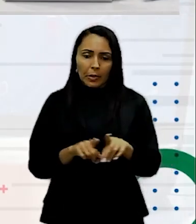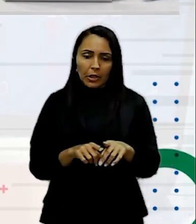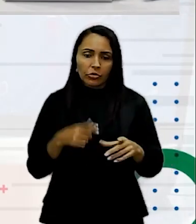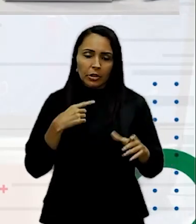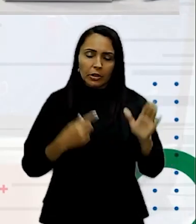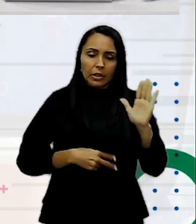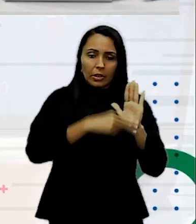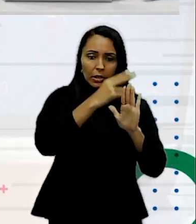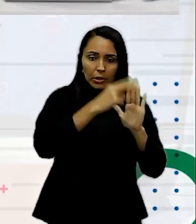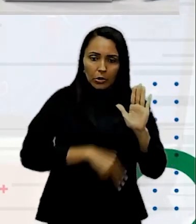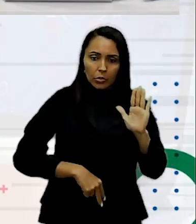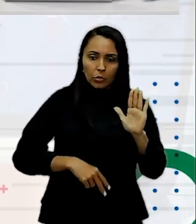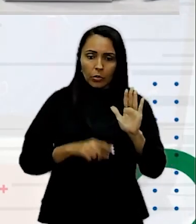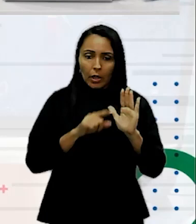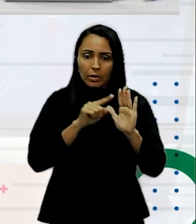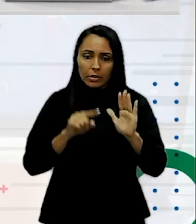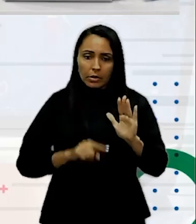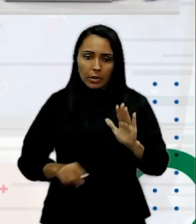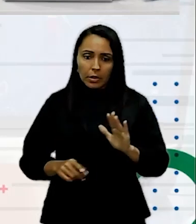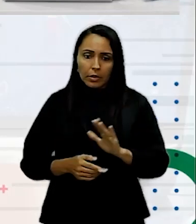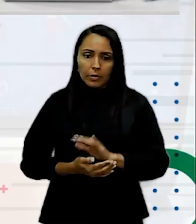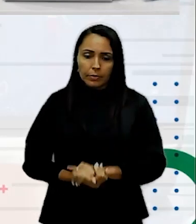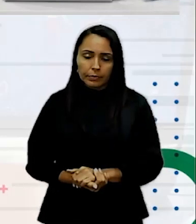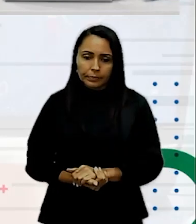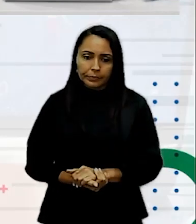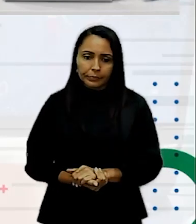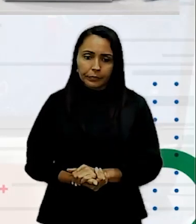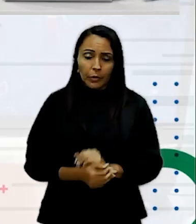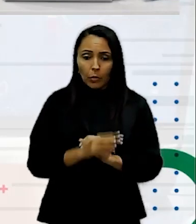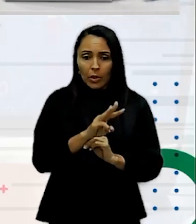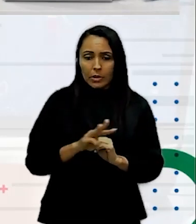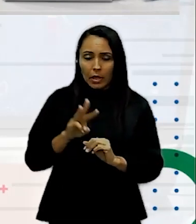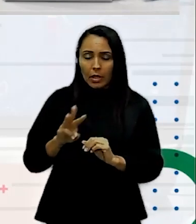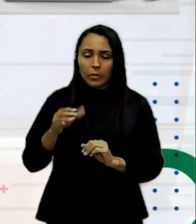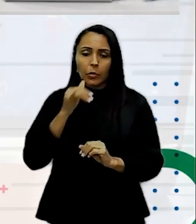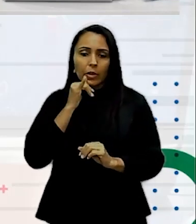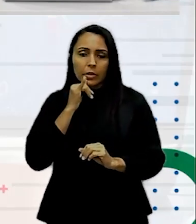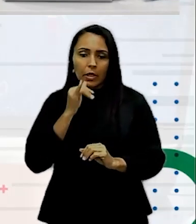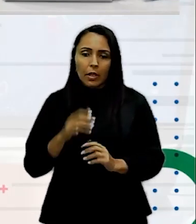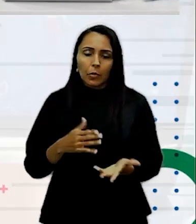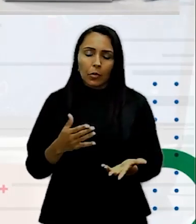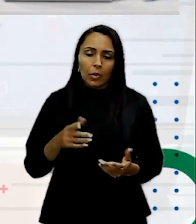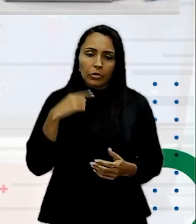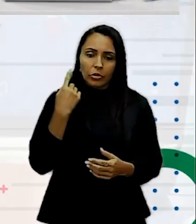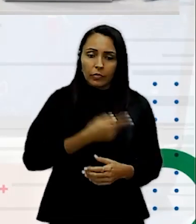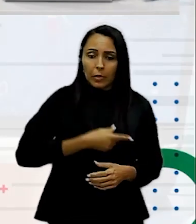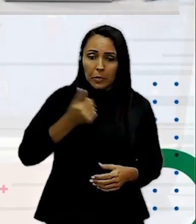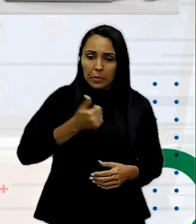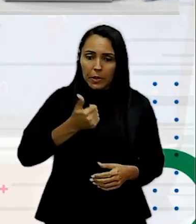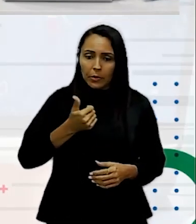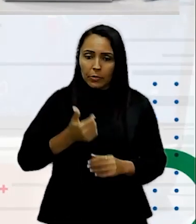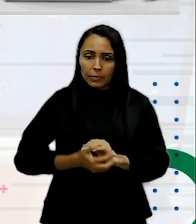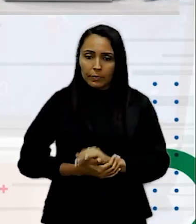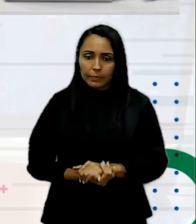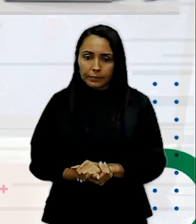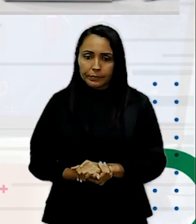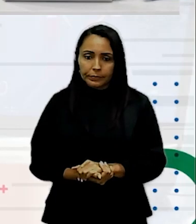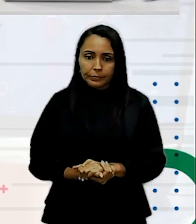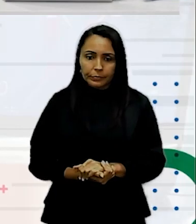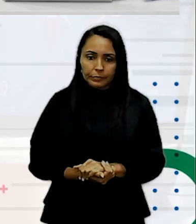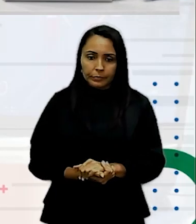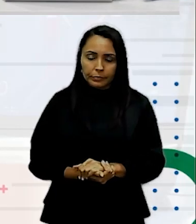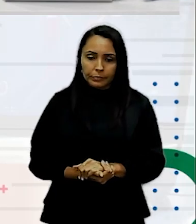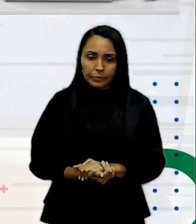Em Z Quando a Abre um site Por exemplo A gente vai ler Primeiro Daqui Depois para cá